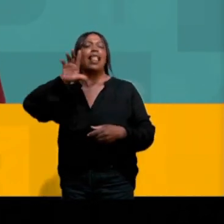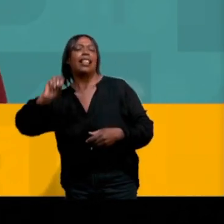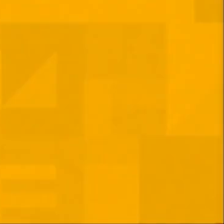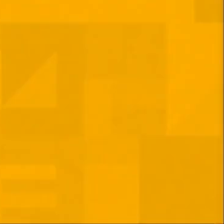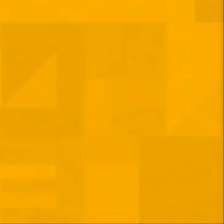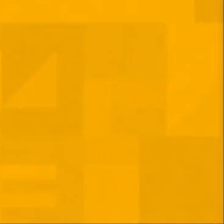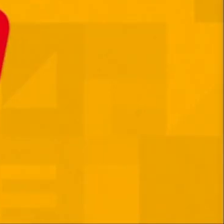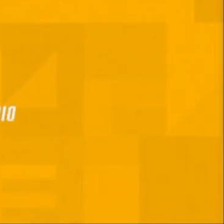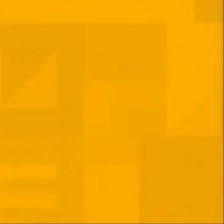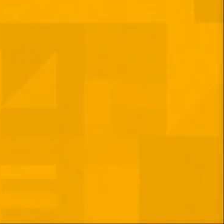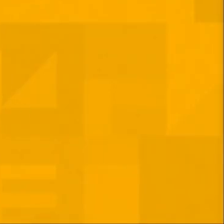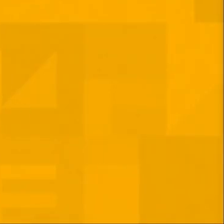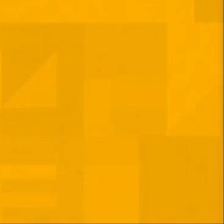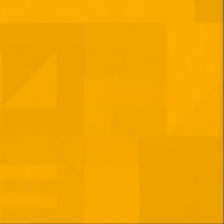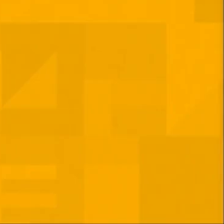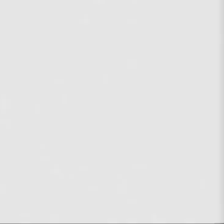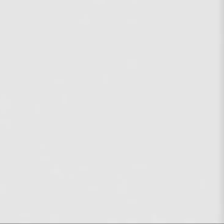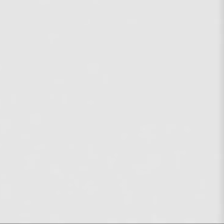Leonardo Giordano 65650.